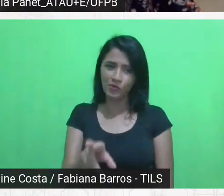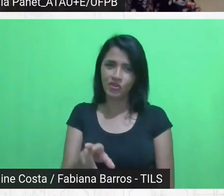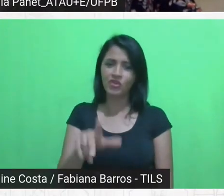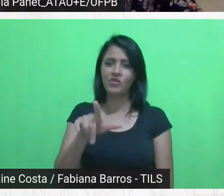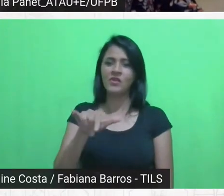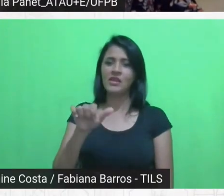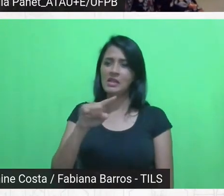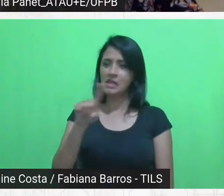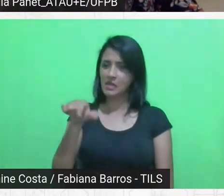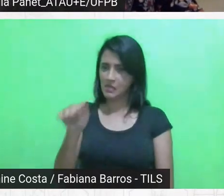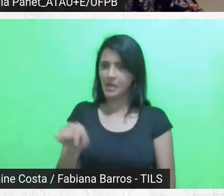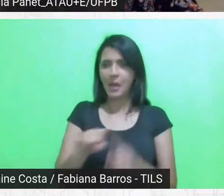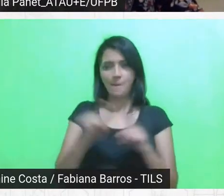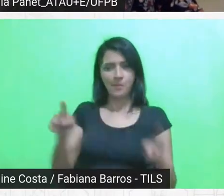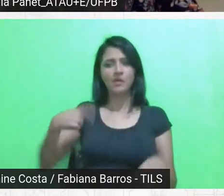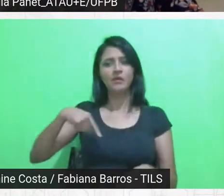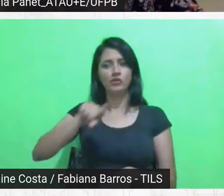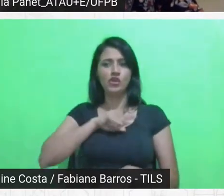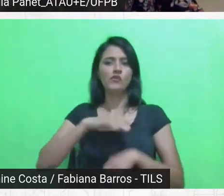conversar muito aí.